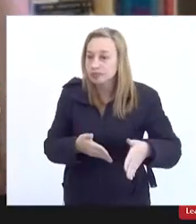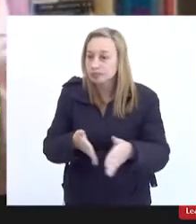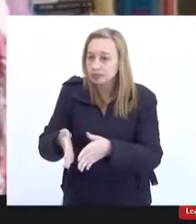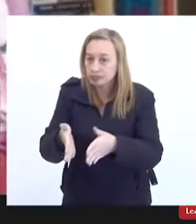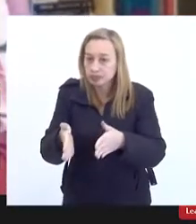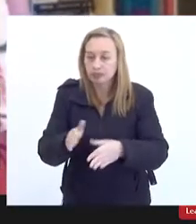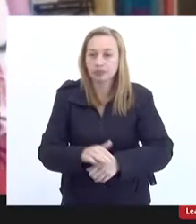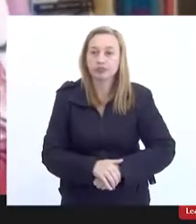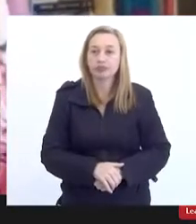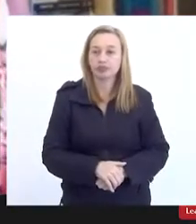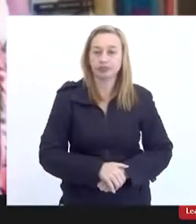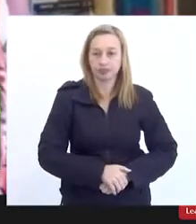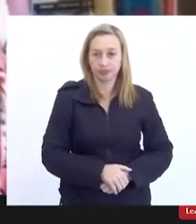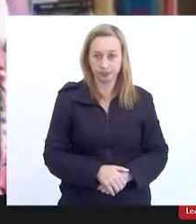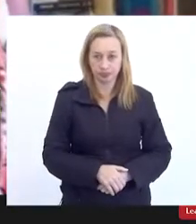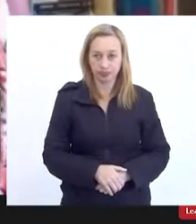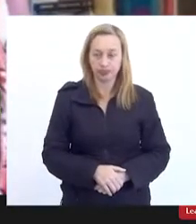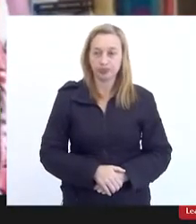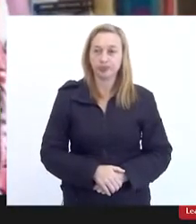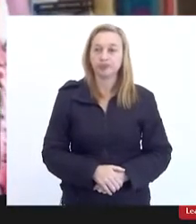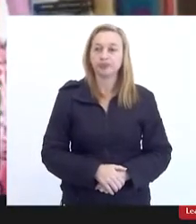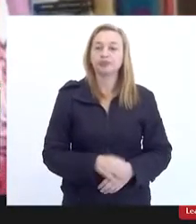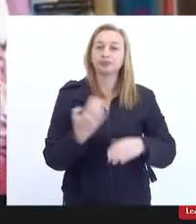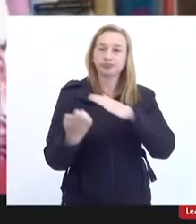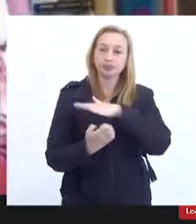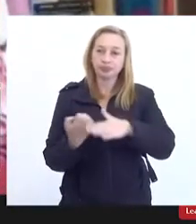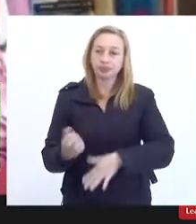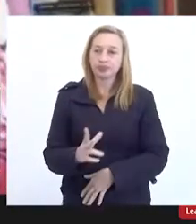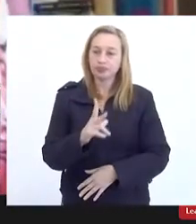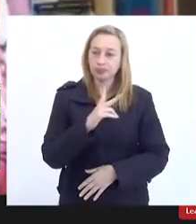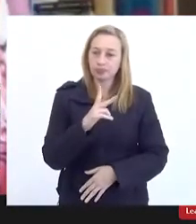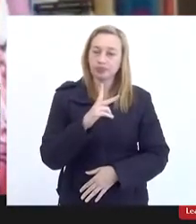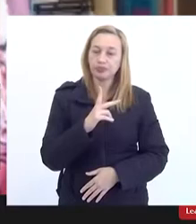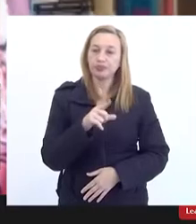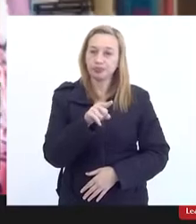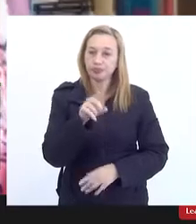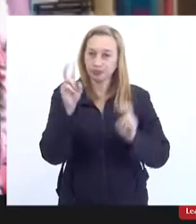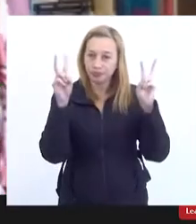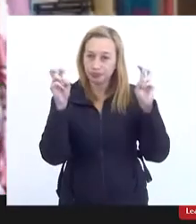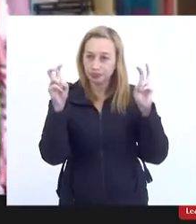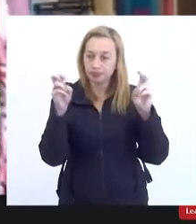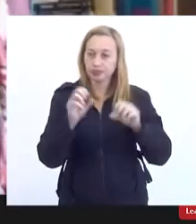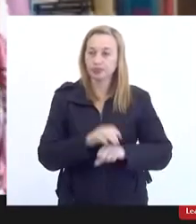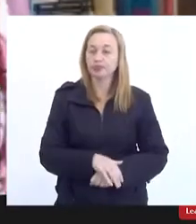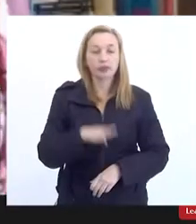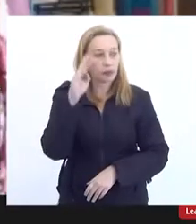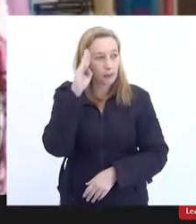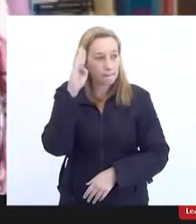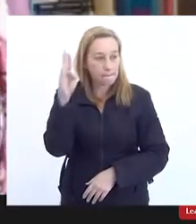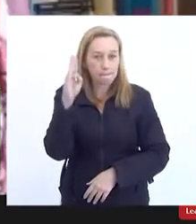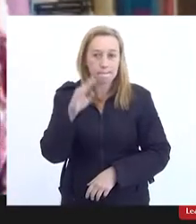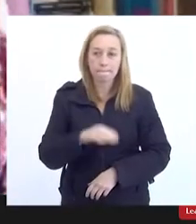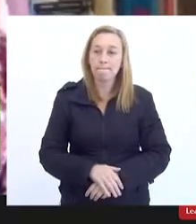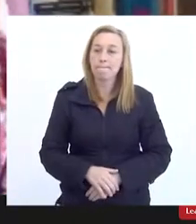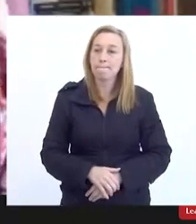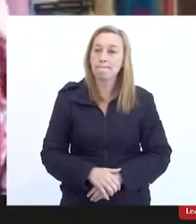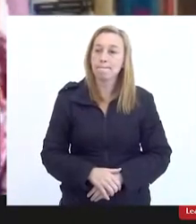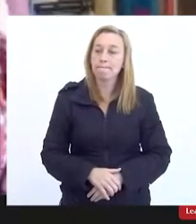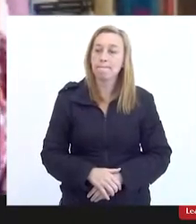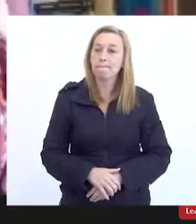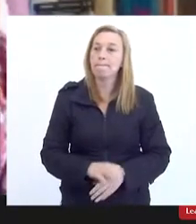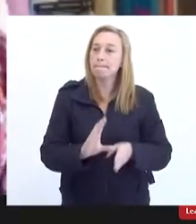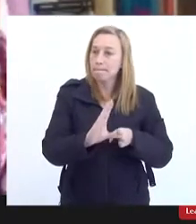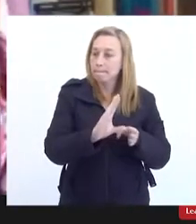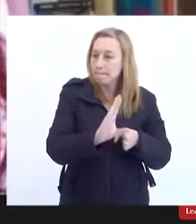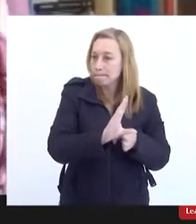da entrega desses serviços a empresas privadas. Nesse caso, seria fundamental que houvesse um Conselho